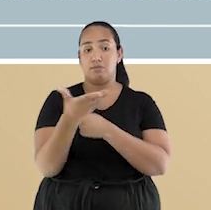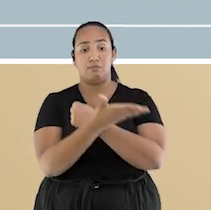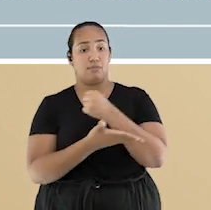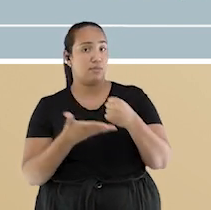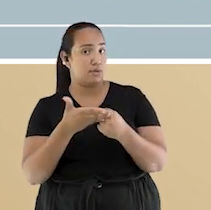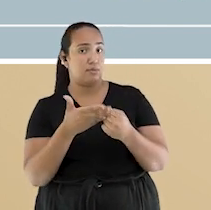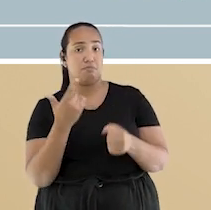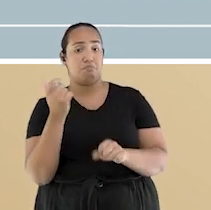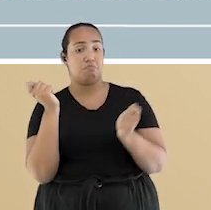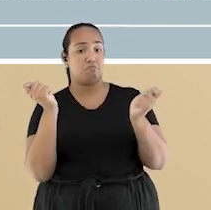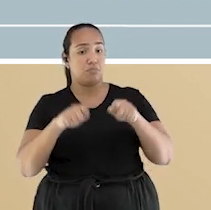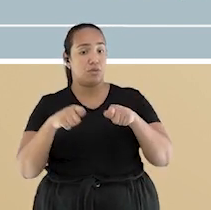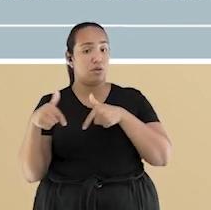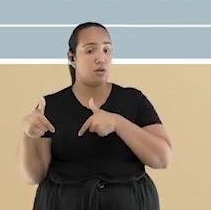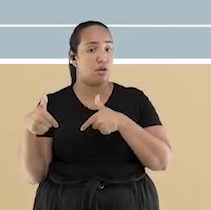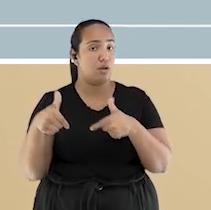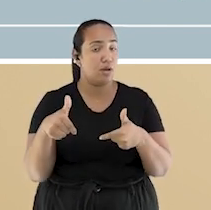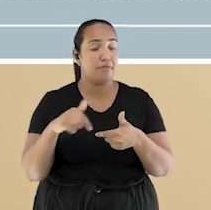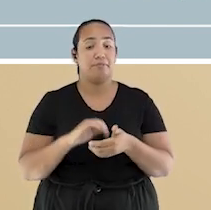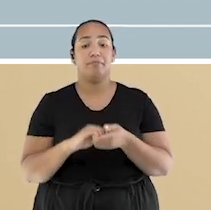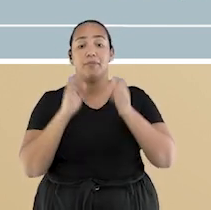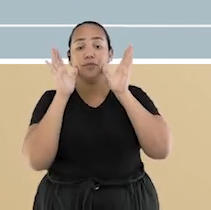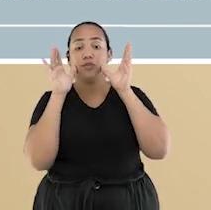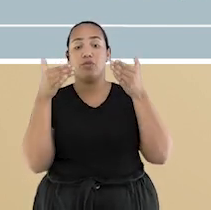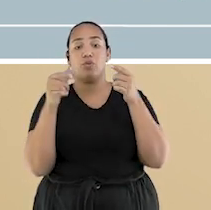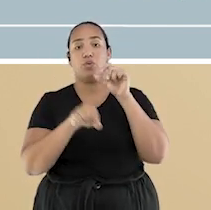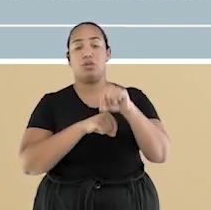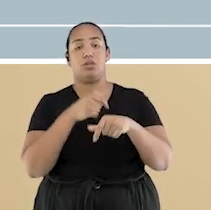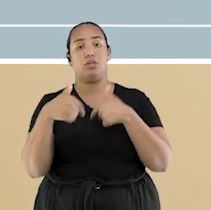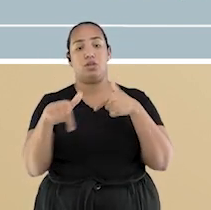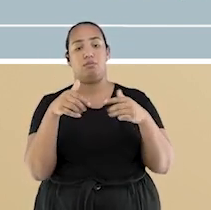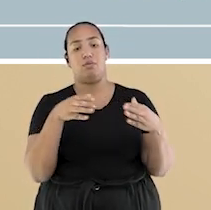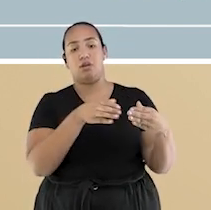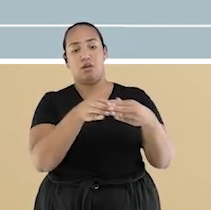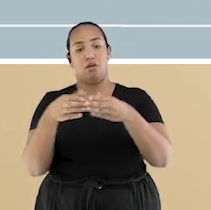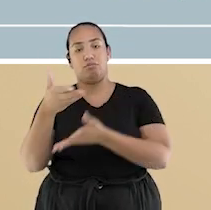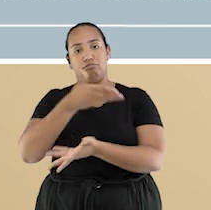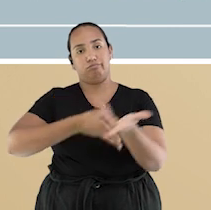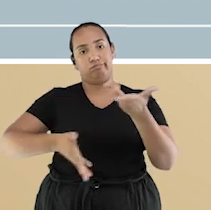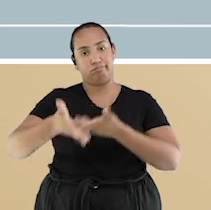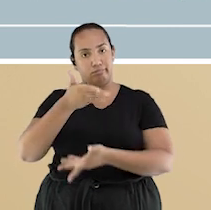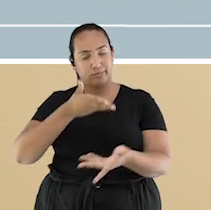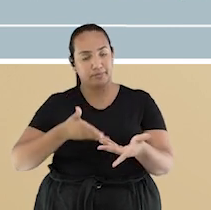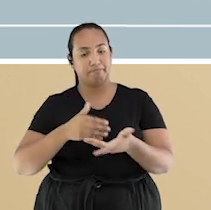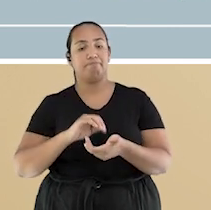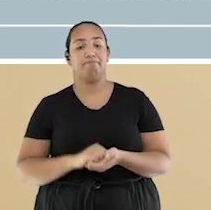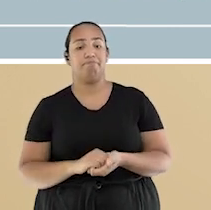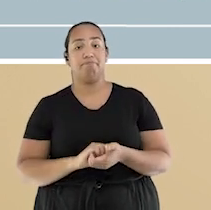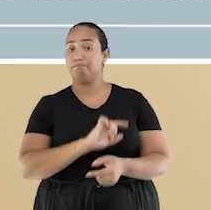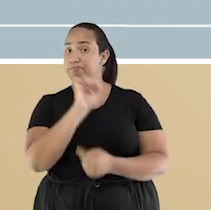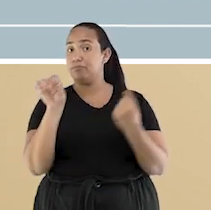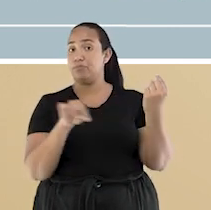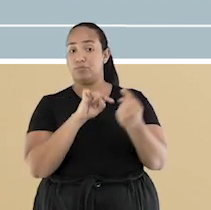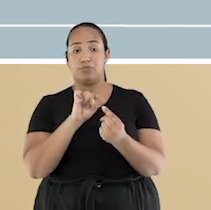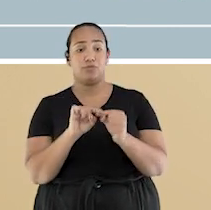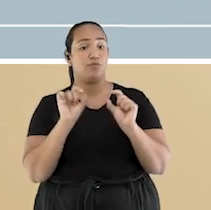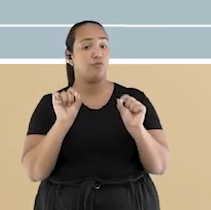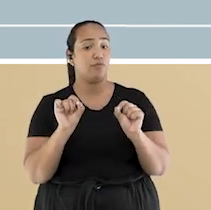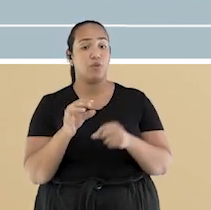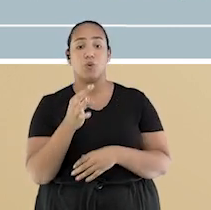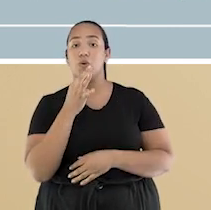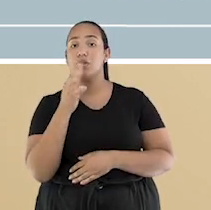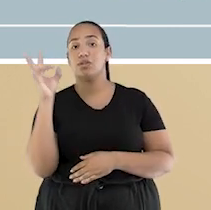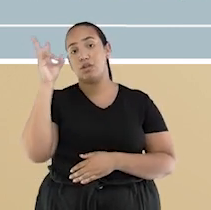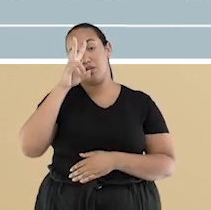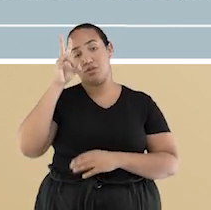execução, prezando pelo trabalho coletivo e pelo protagonismo, com o objetivo de conhecer a história do